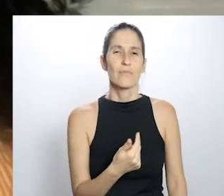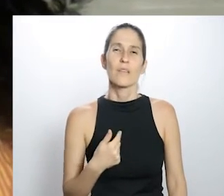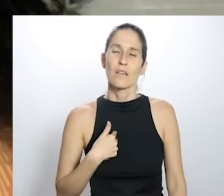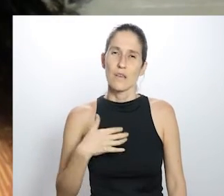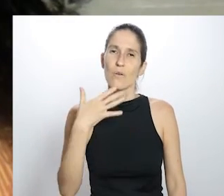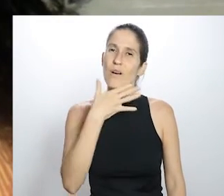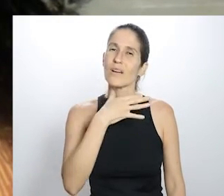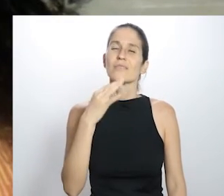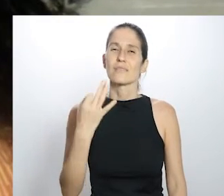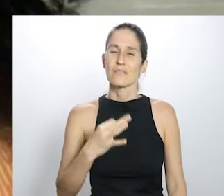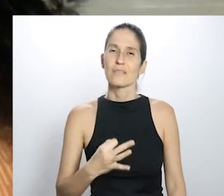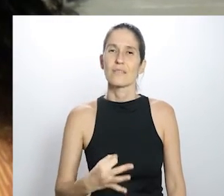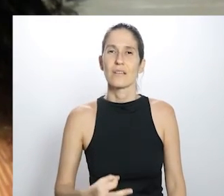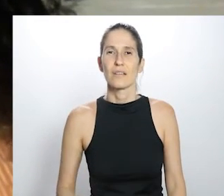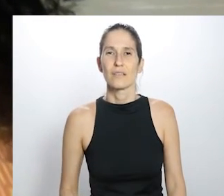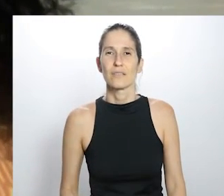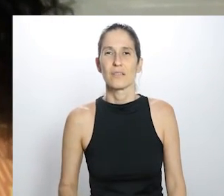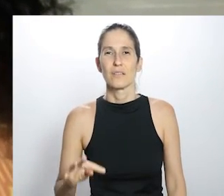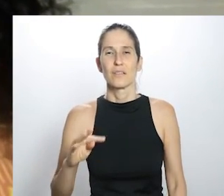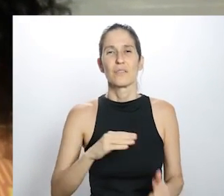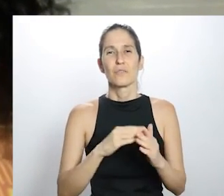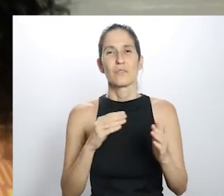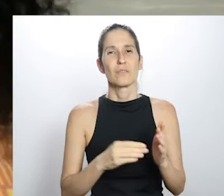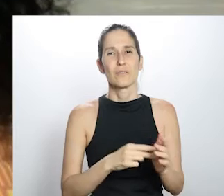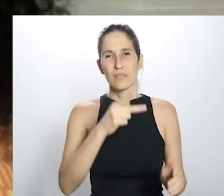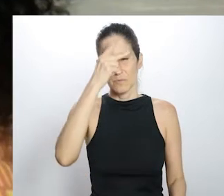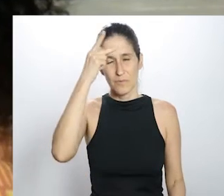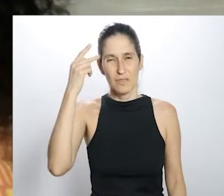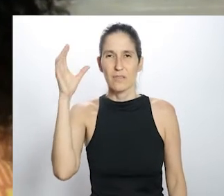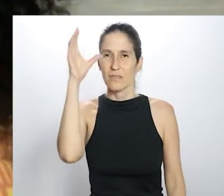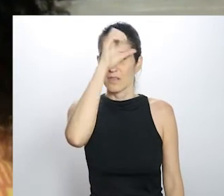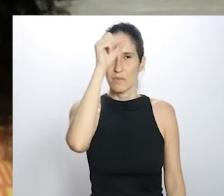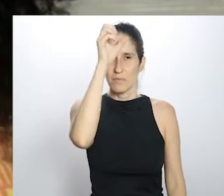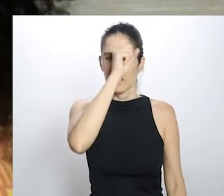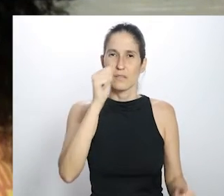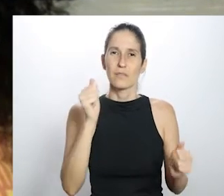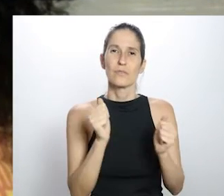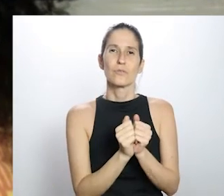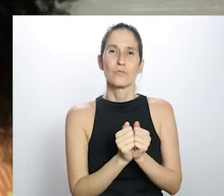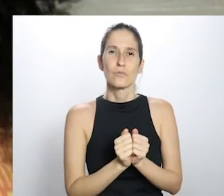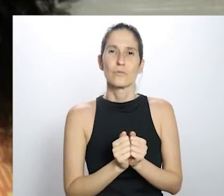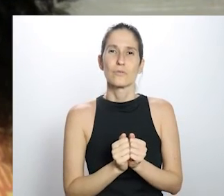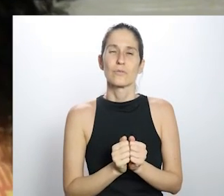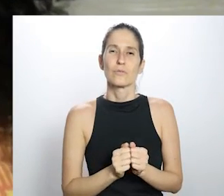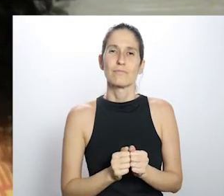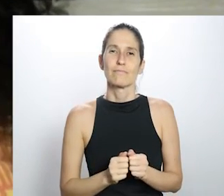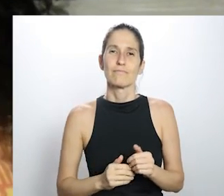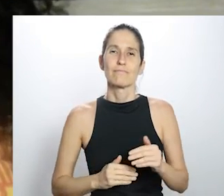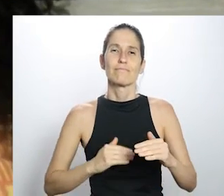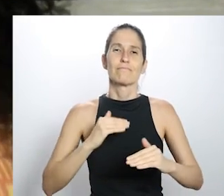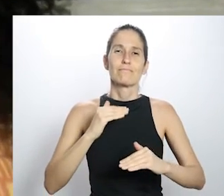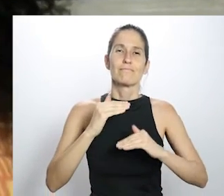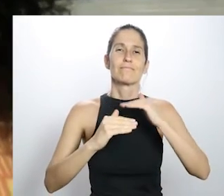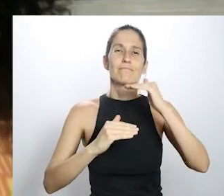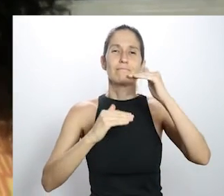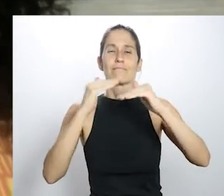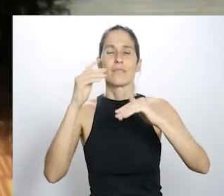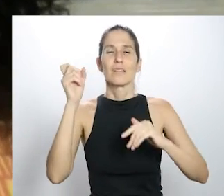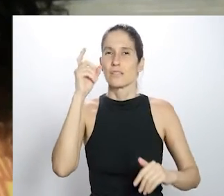Maravilhas! Eu acho que é isso. acho que está todo mundo aprendendo junto. Assim, tem sido um processo